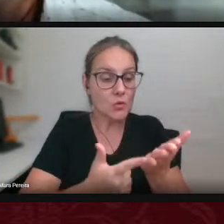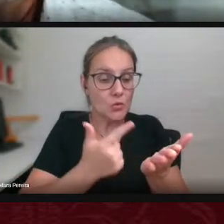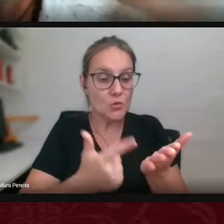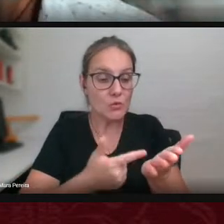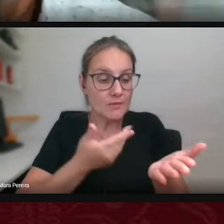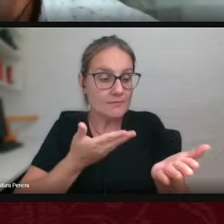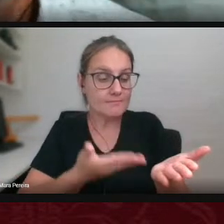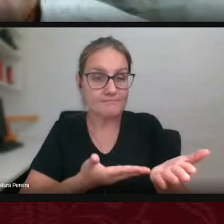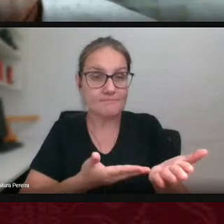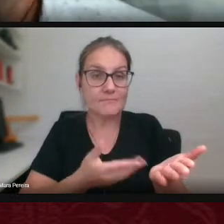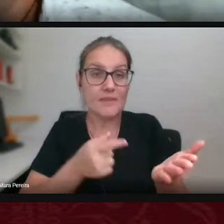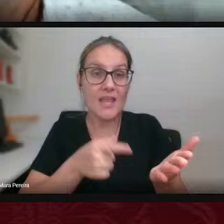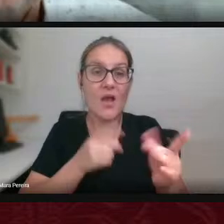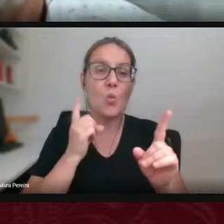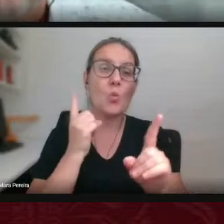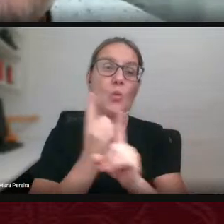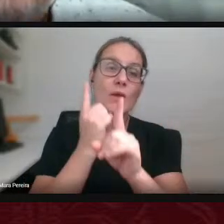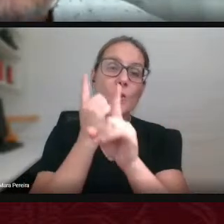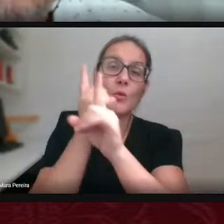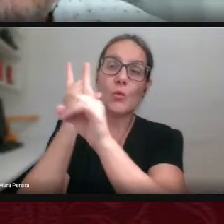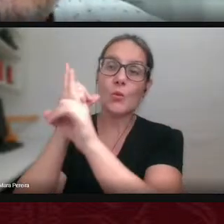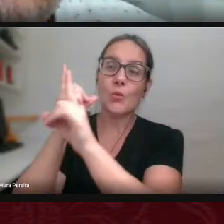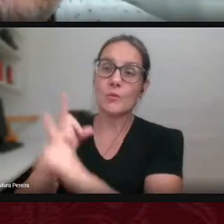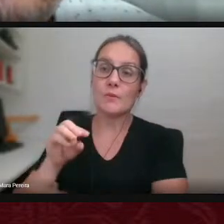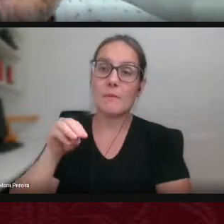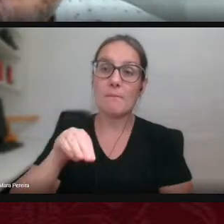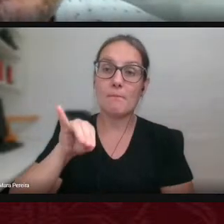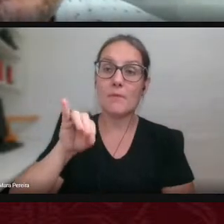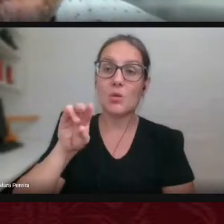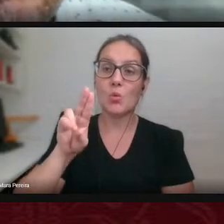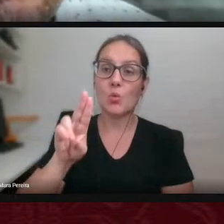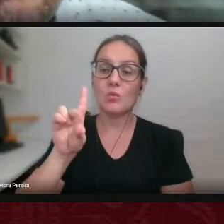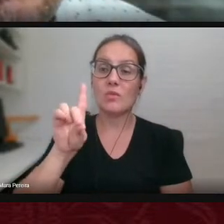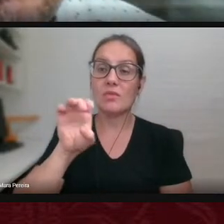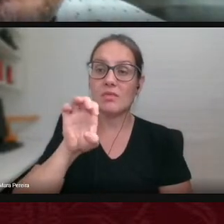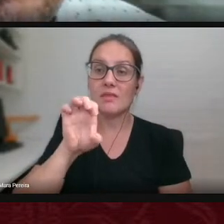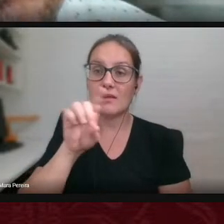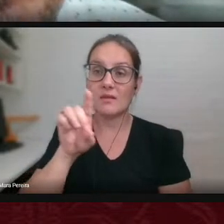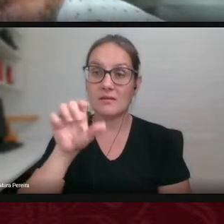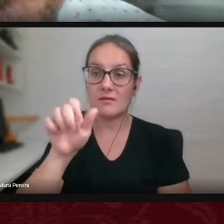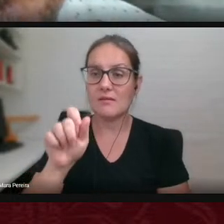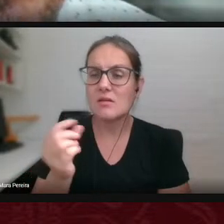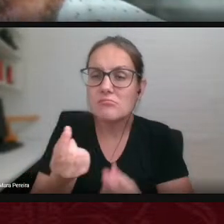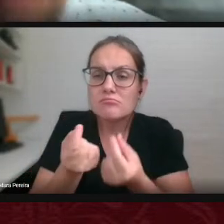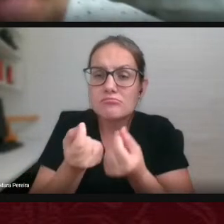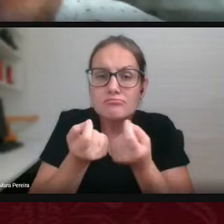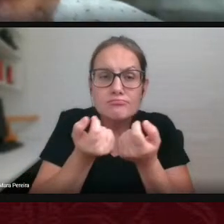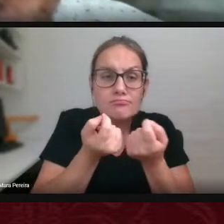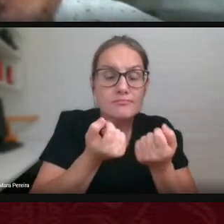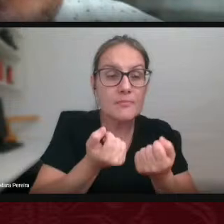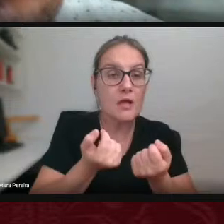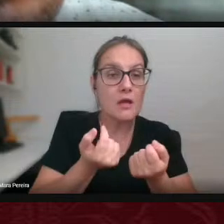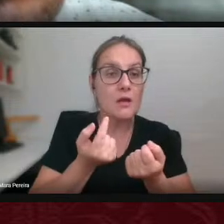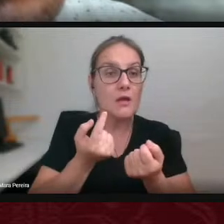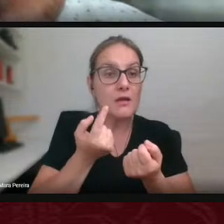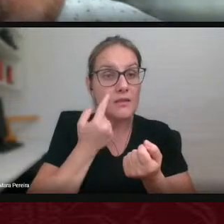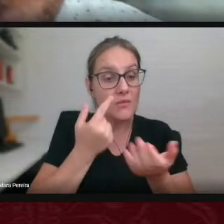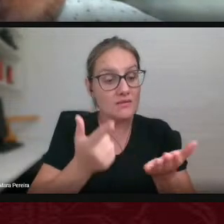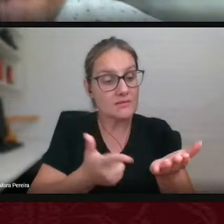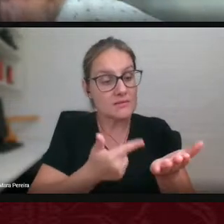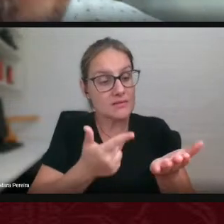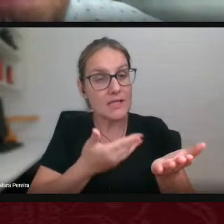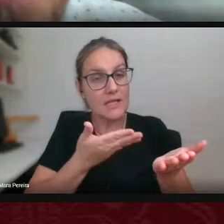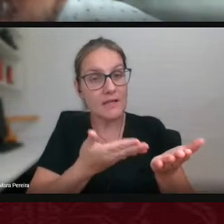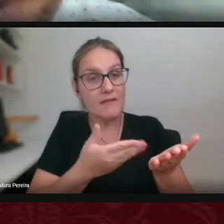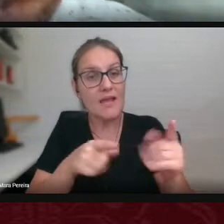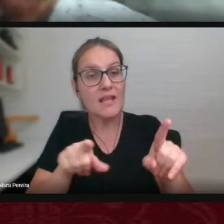esse encontro das miudezas e esse livro então é